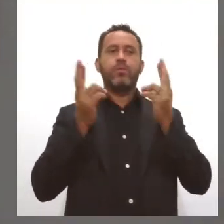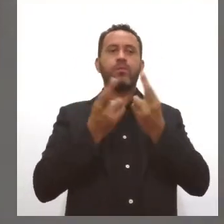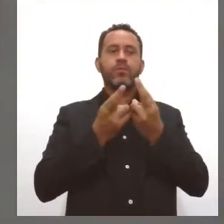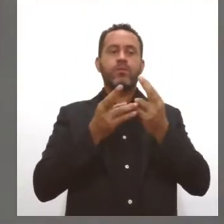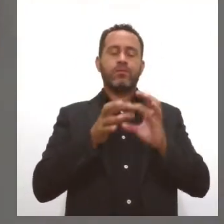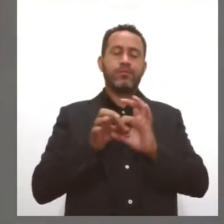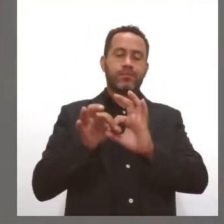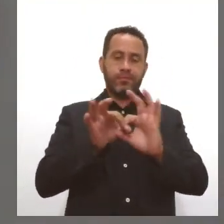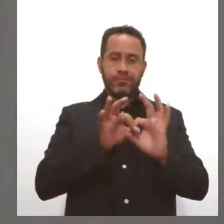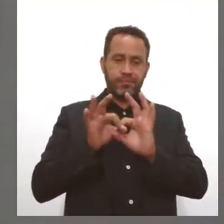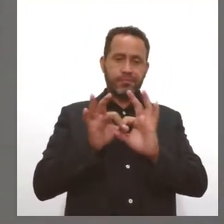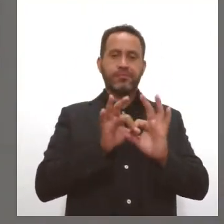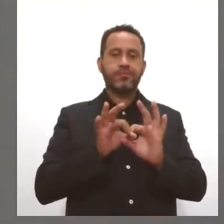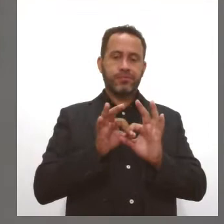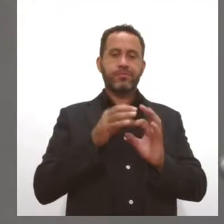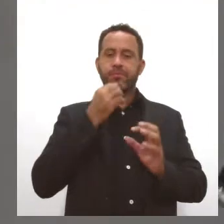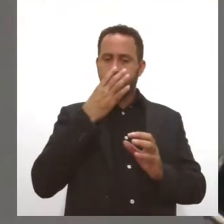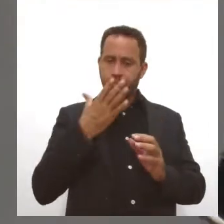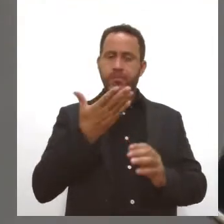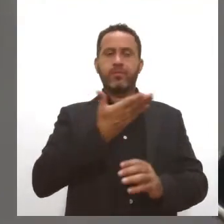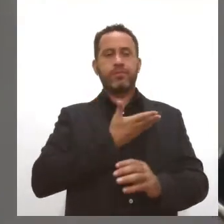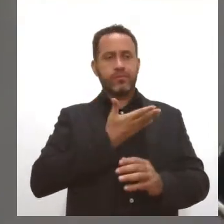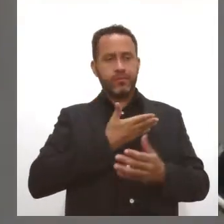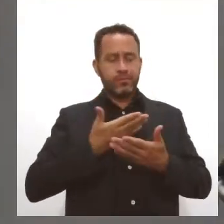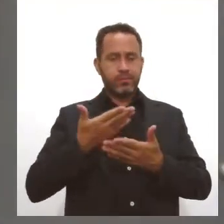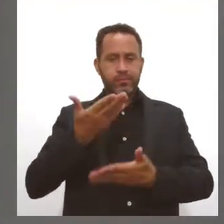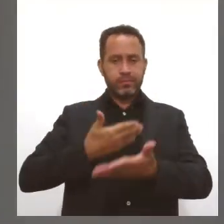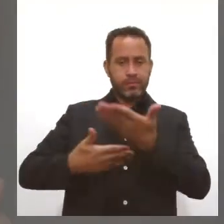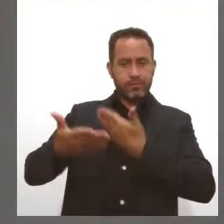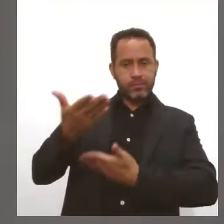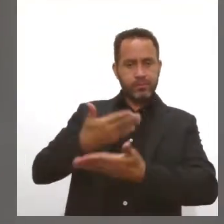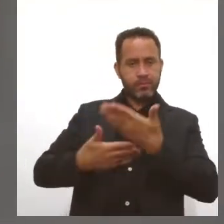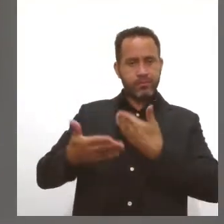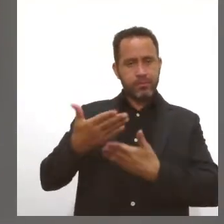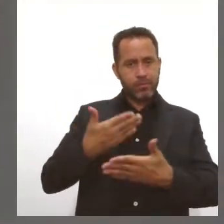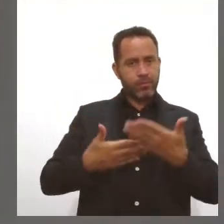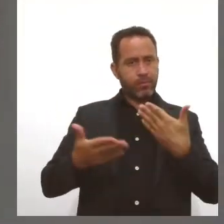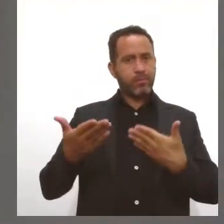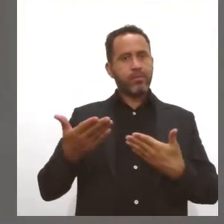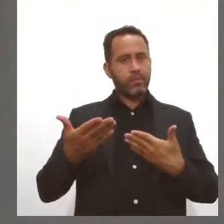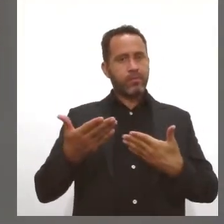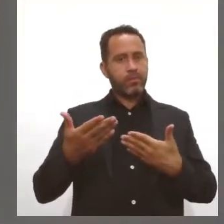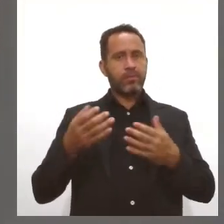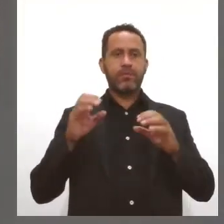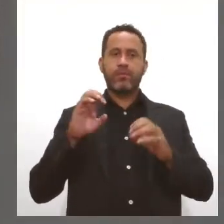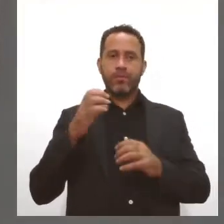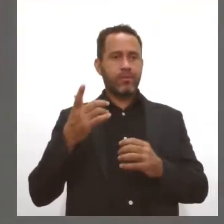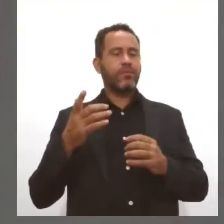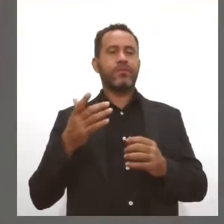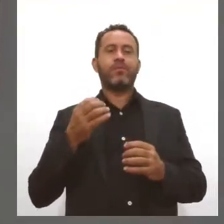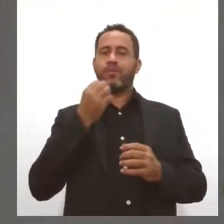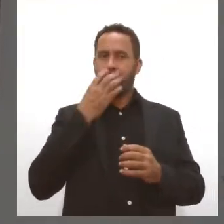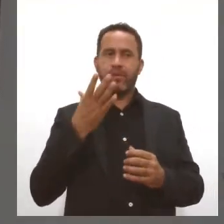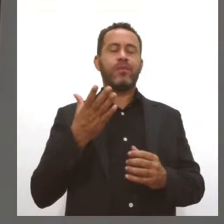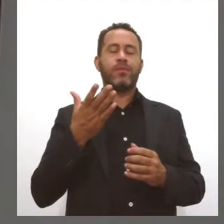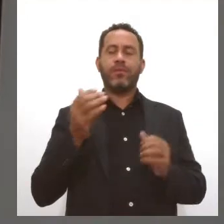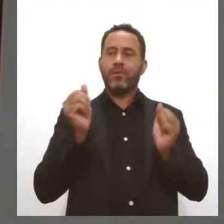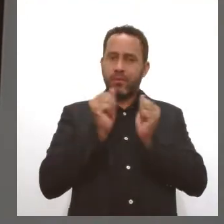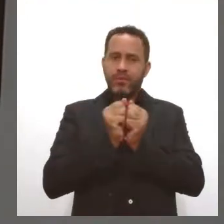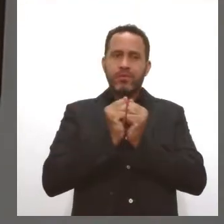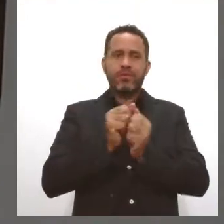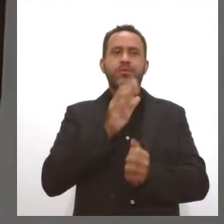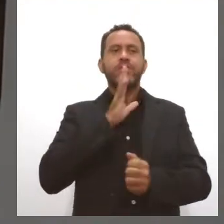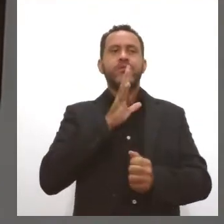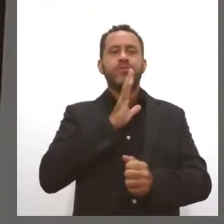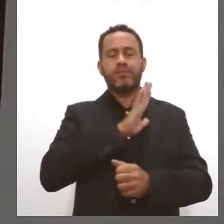independente, porém harmônica, além não precisava nem esse texto constitucional, porque o relacionamento aqui é próximo e